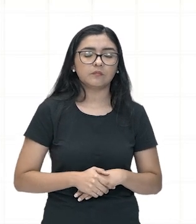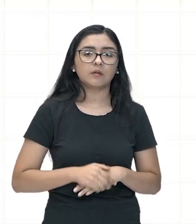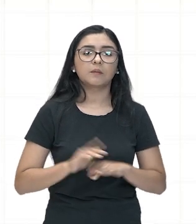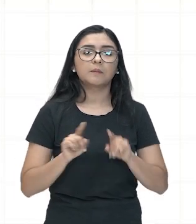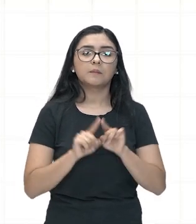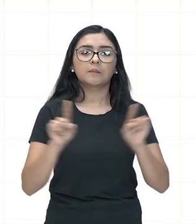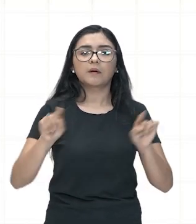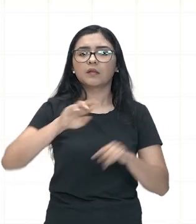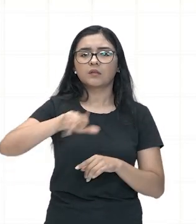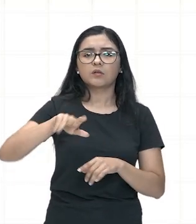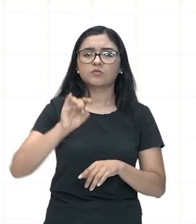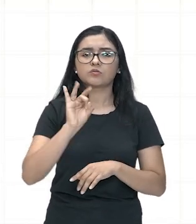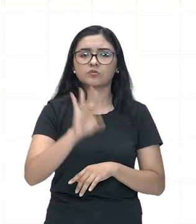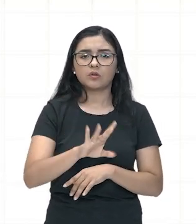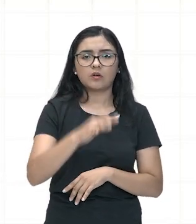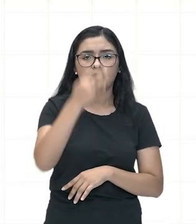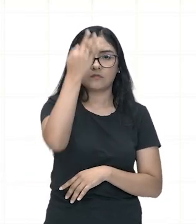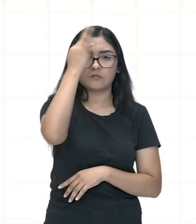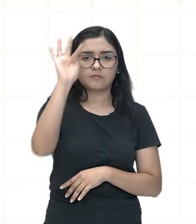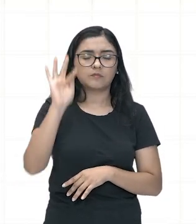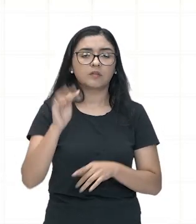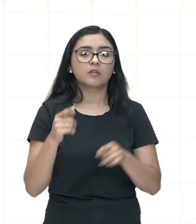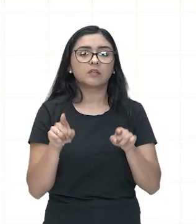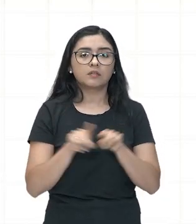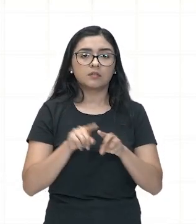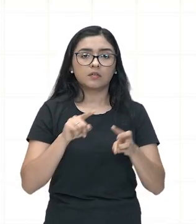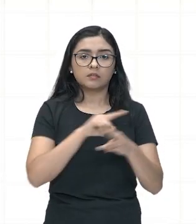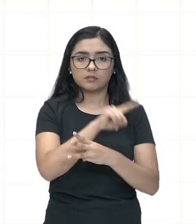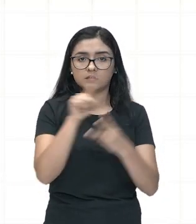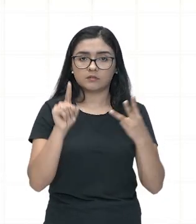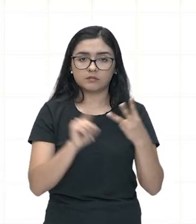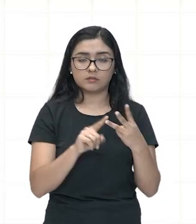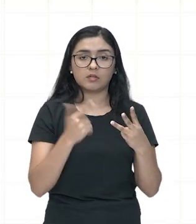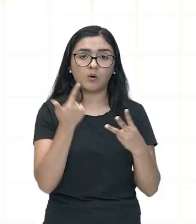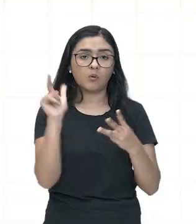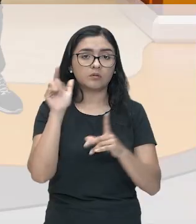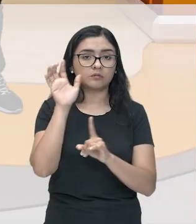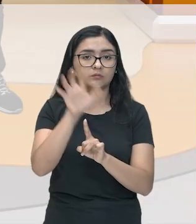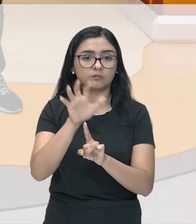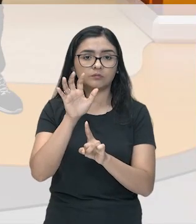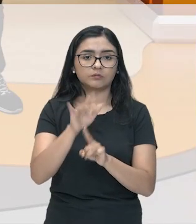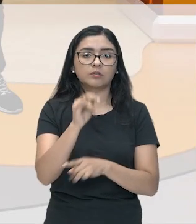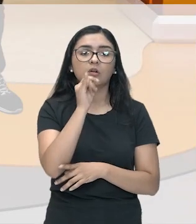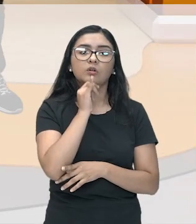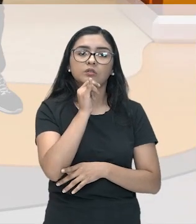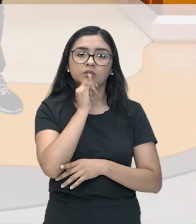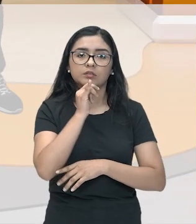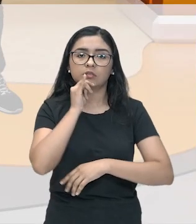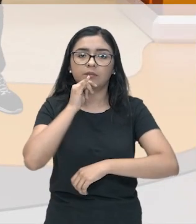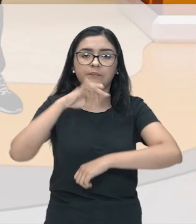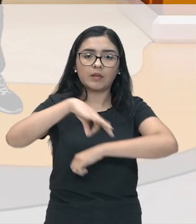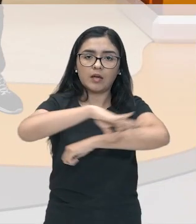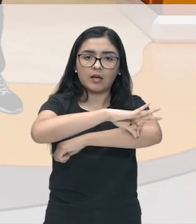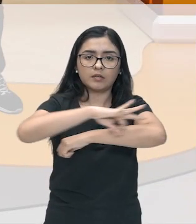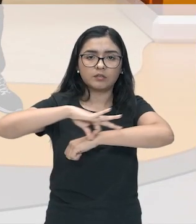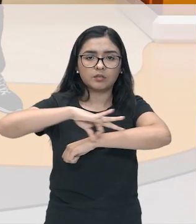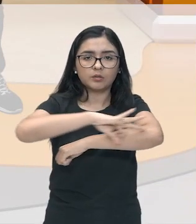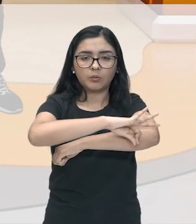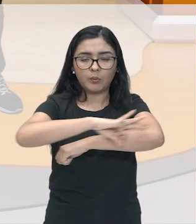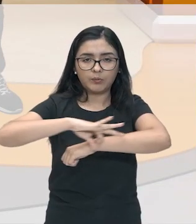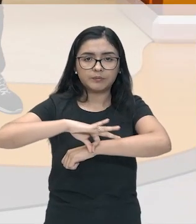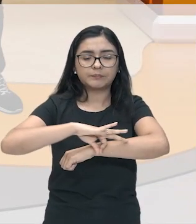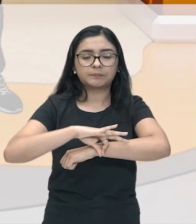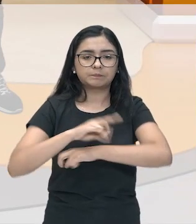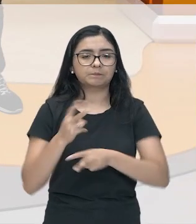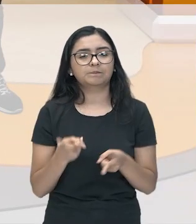a filosofia também, nós vamos ter aí outras influências como, por exemplo, a arquitetura.